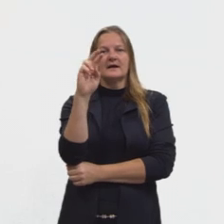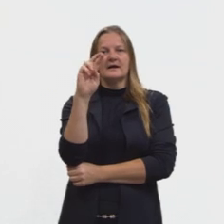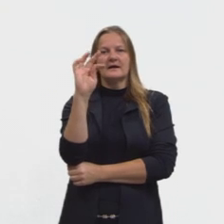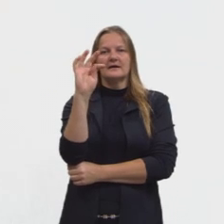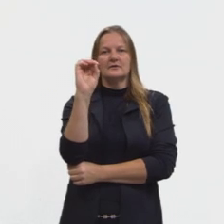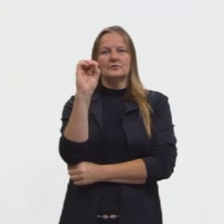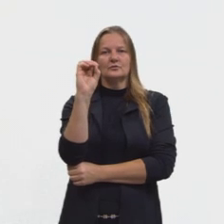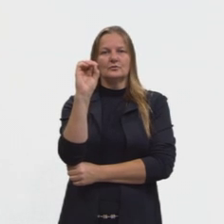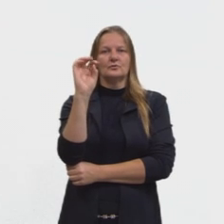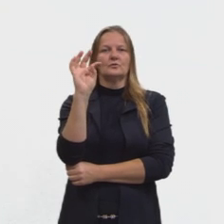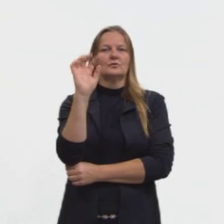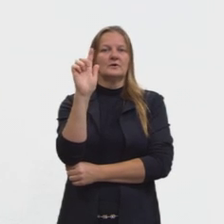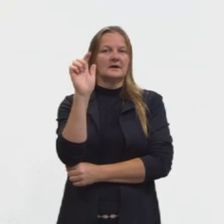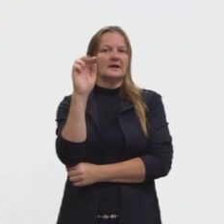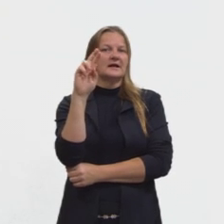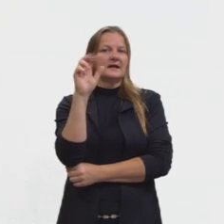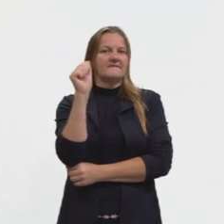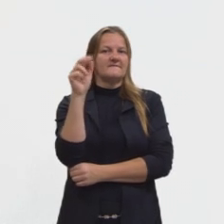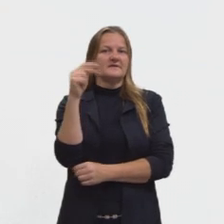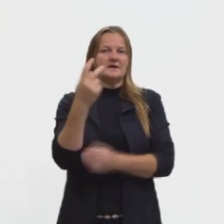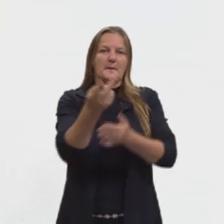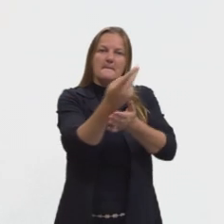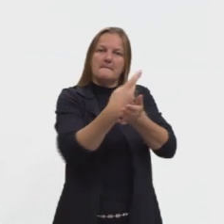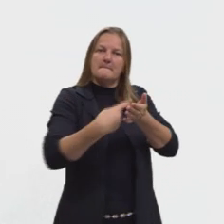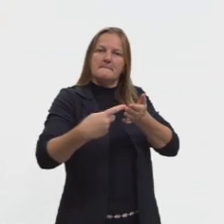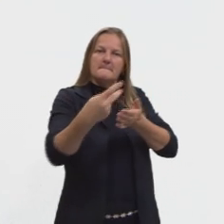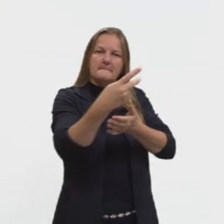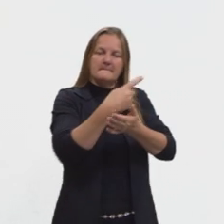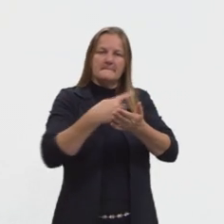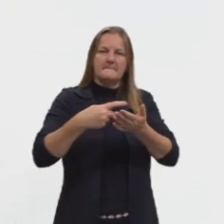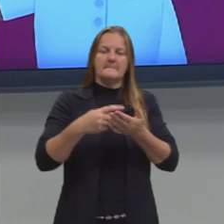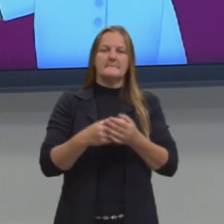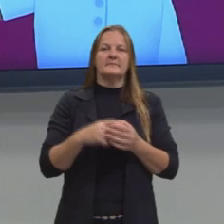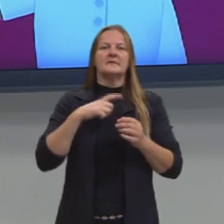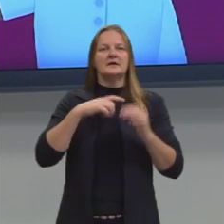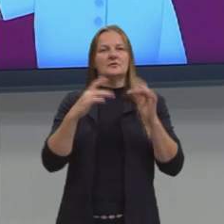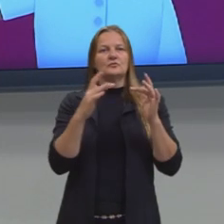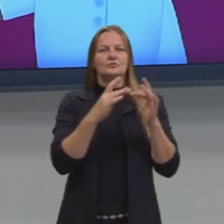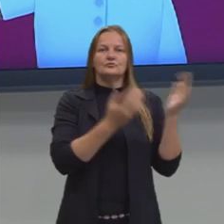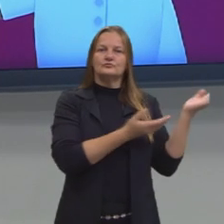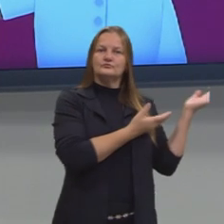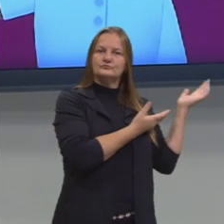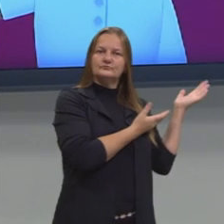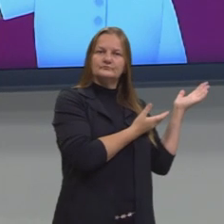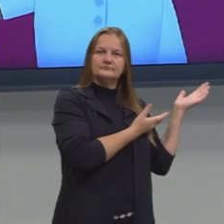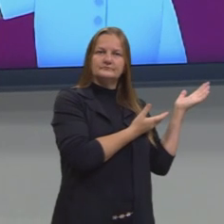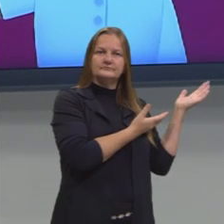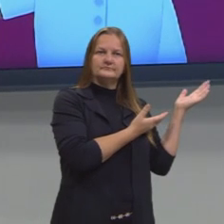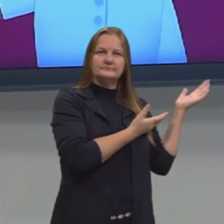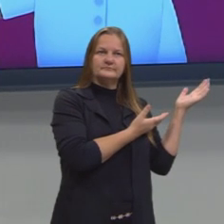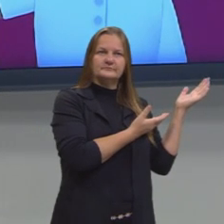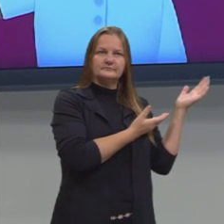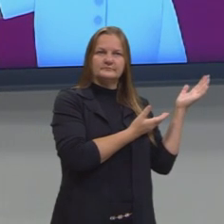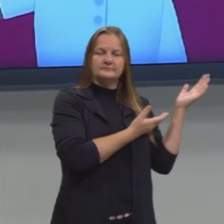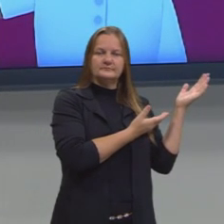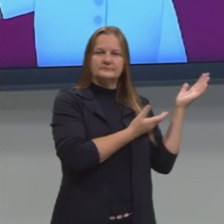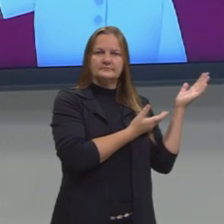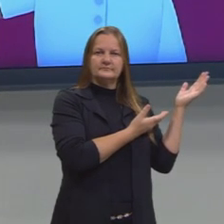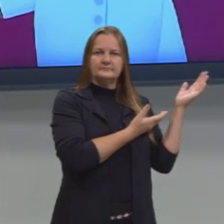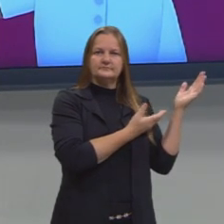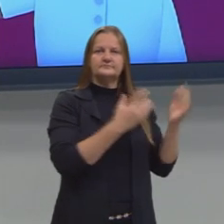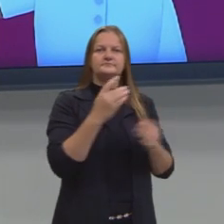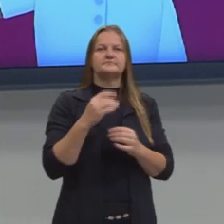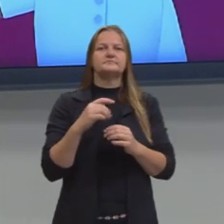Aqui ao lado, caso alguém queira conhecer mais sobre o meu trabalho, segue o QR Code. Nesse QR Code, então, vocês vão ser direcionados para um